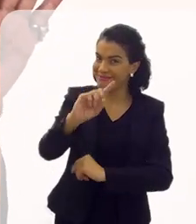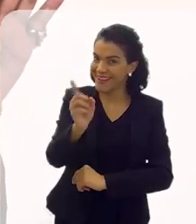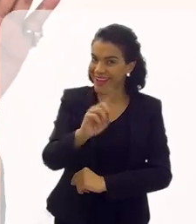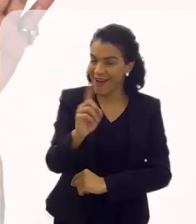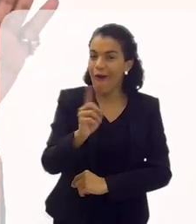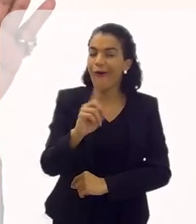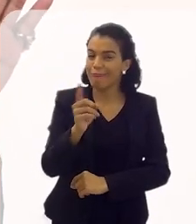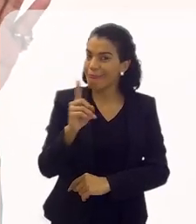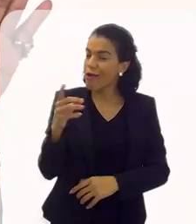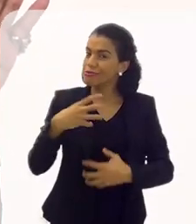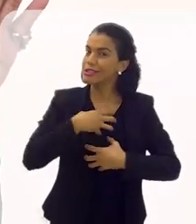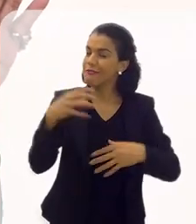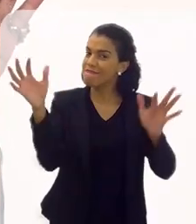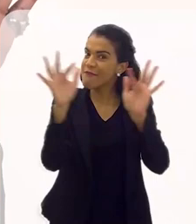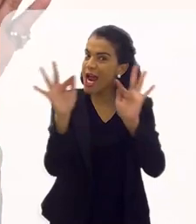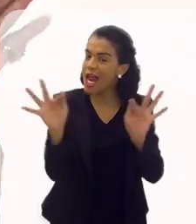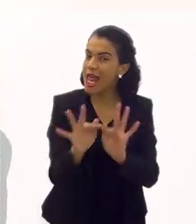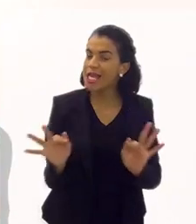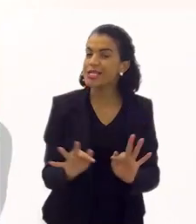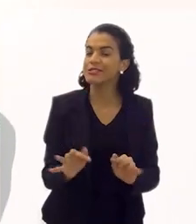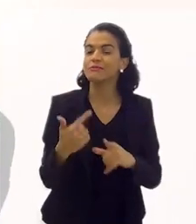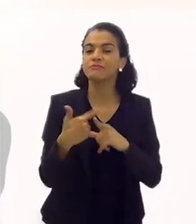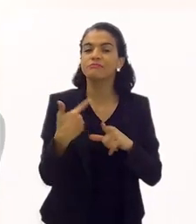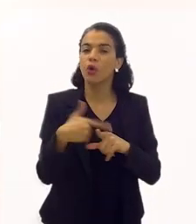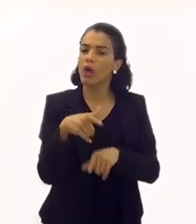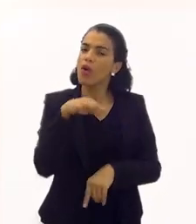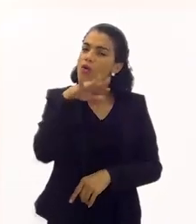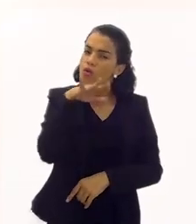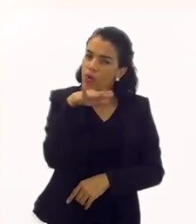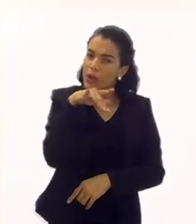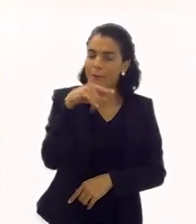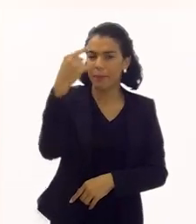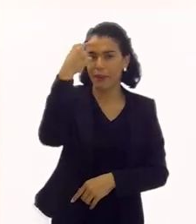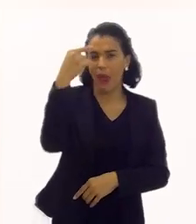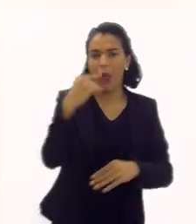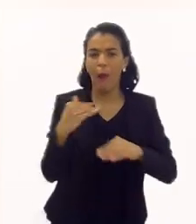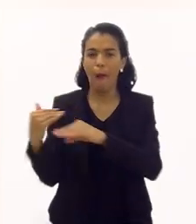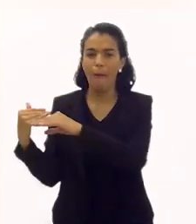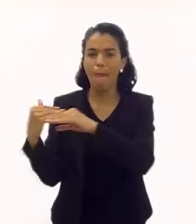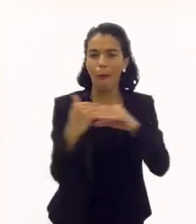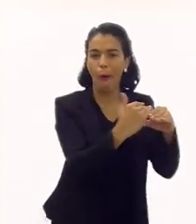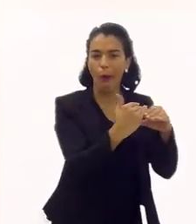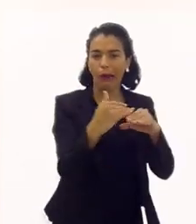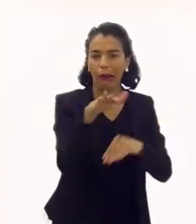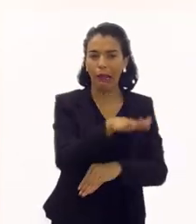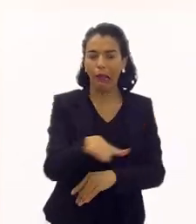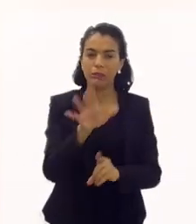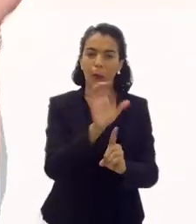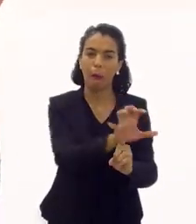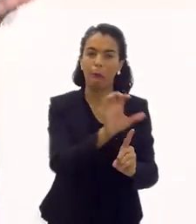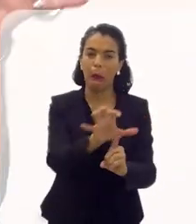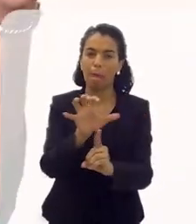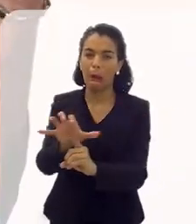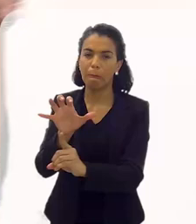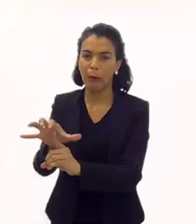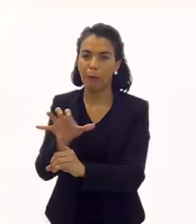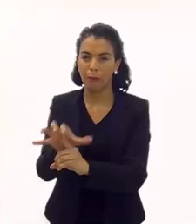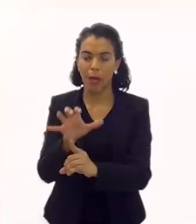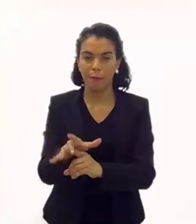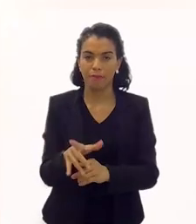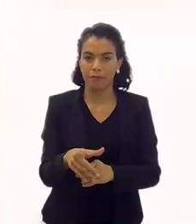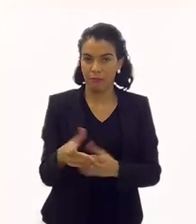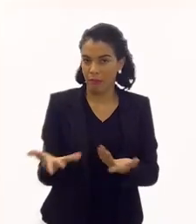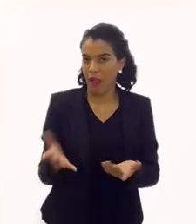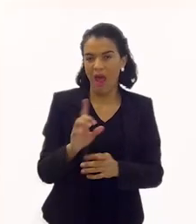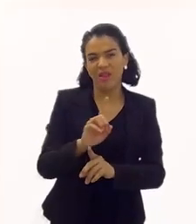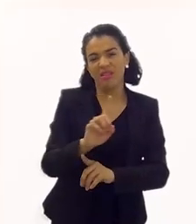já me deixou bastante feliz. Porque é muito ruim você achar que toda criança é alienada. Primeiro que não gosto dessa história de pegar